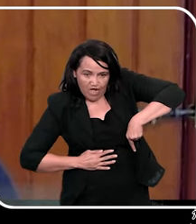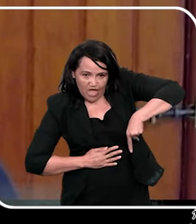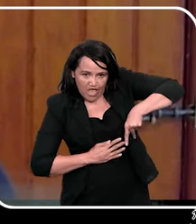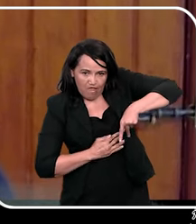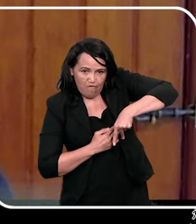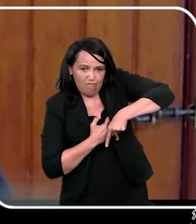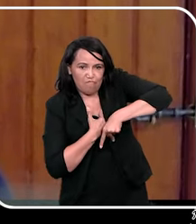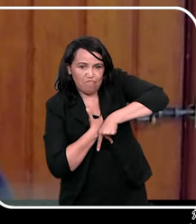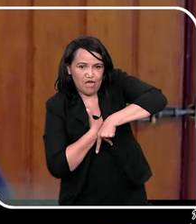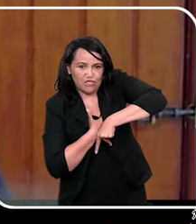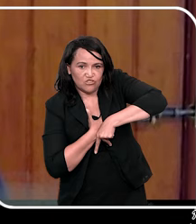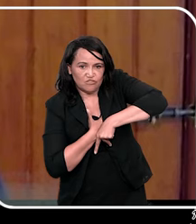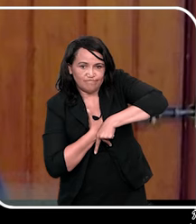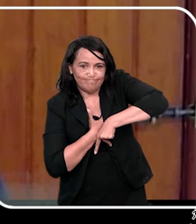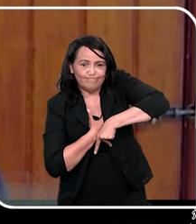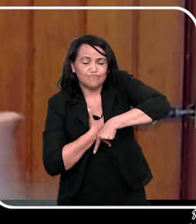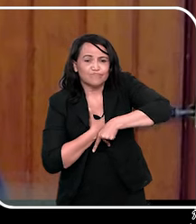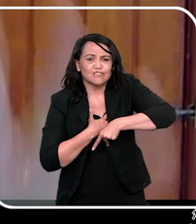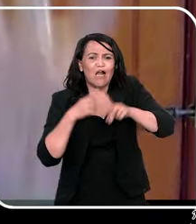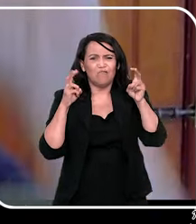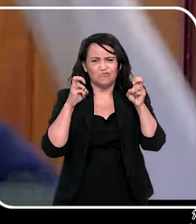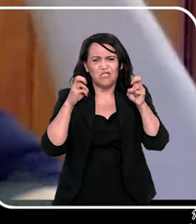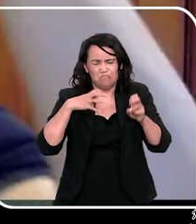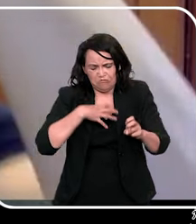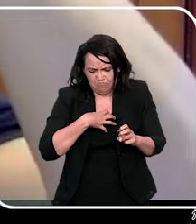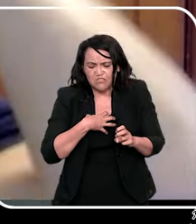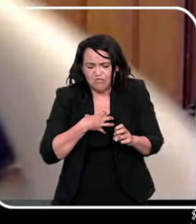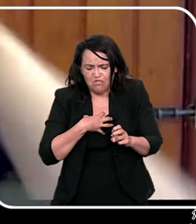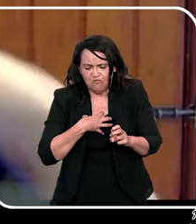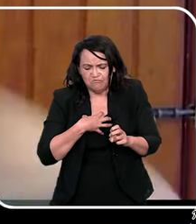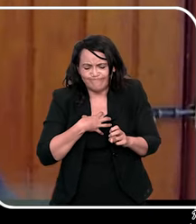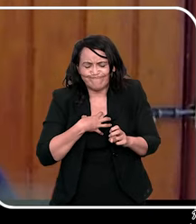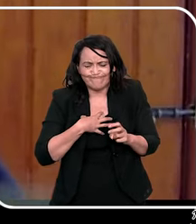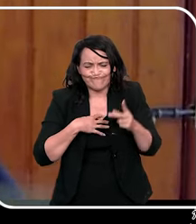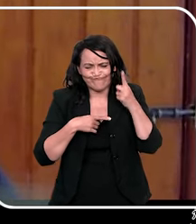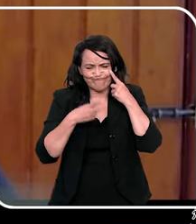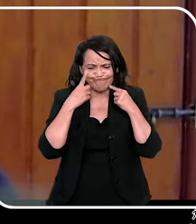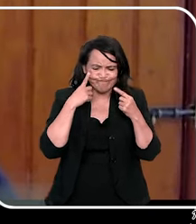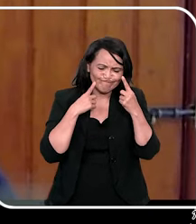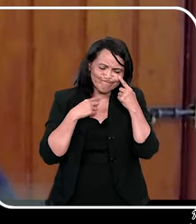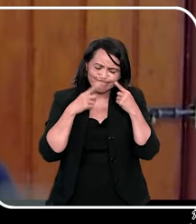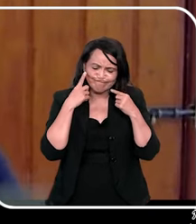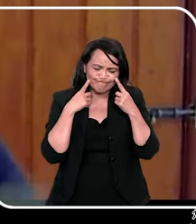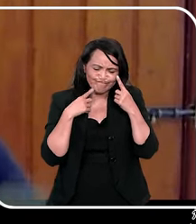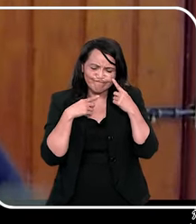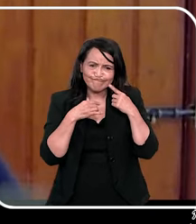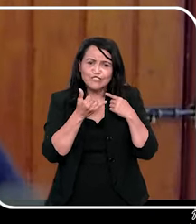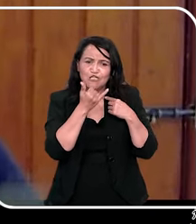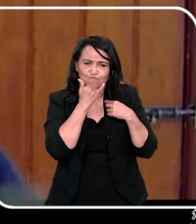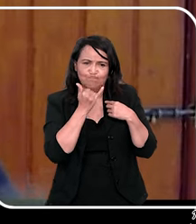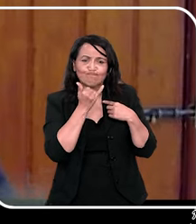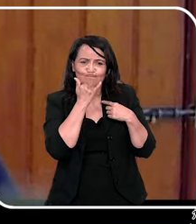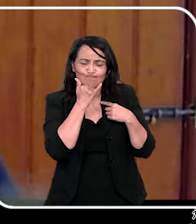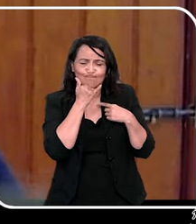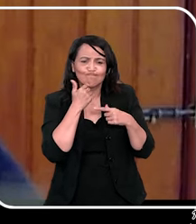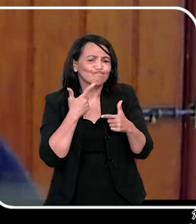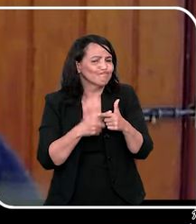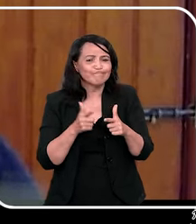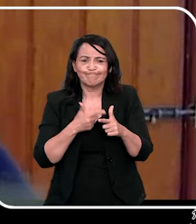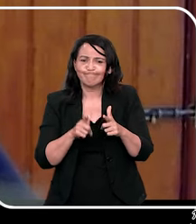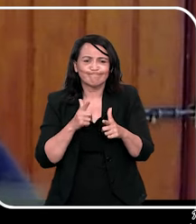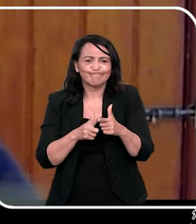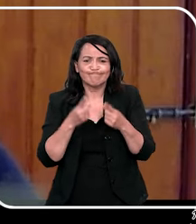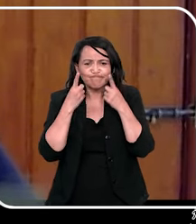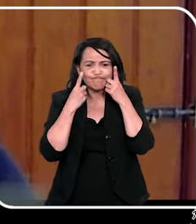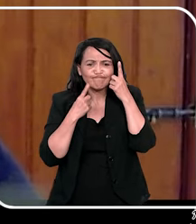maior, um assunto que me toca, por mais que eu falhe, eu sinto emocionada, vontade de chorar, então se eu chorar também eu não tenho problema